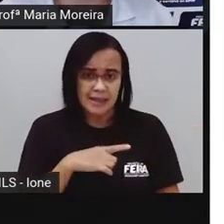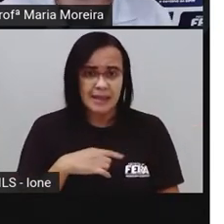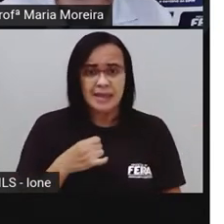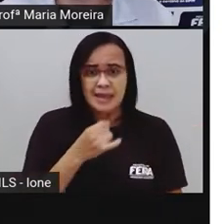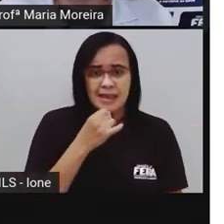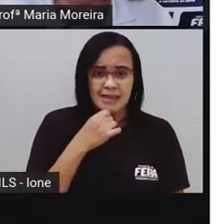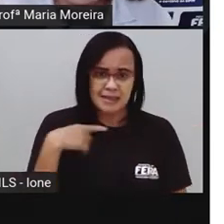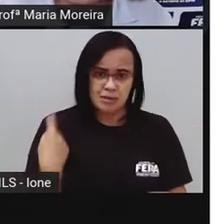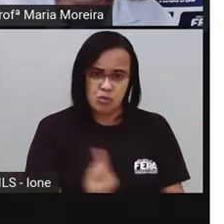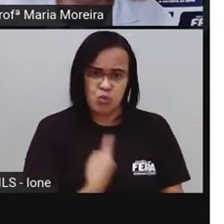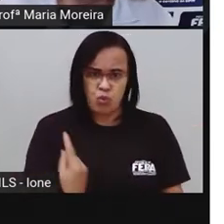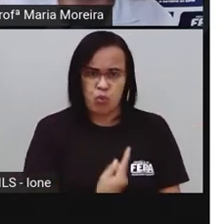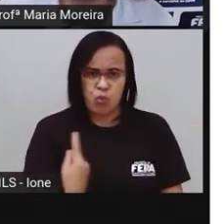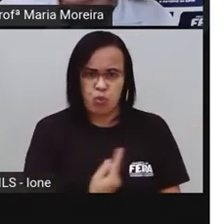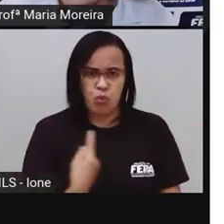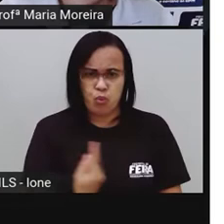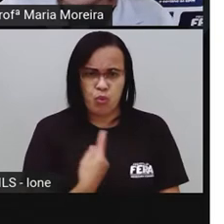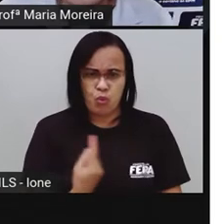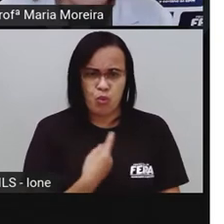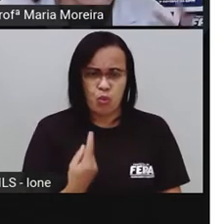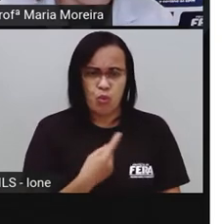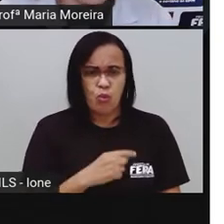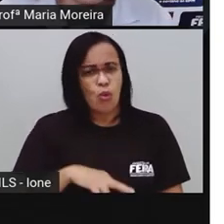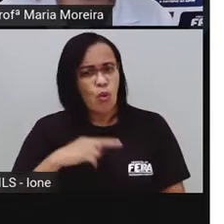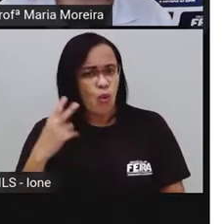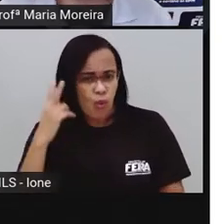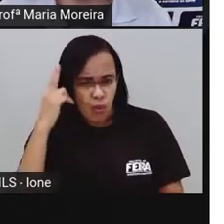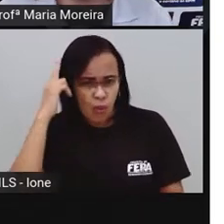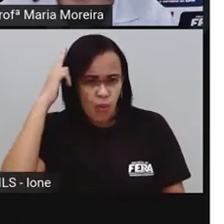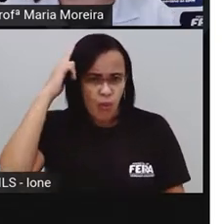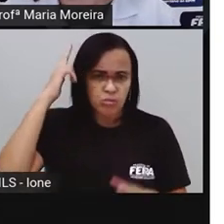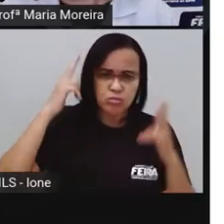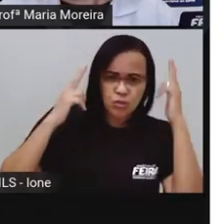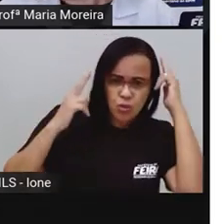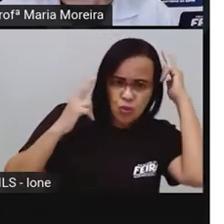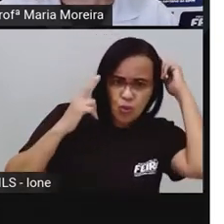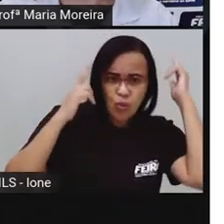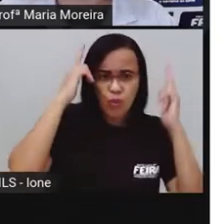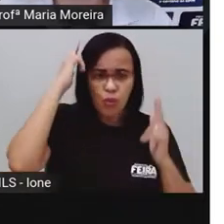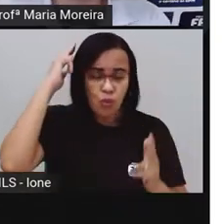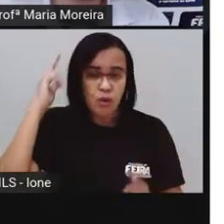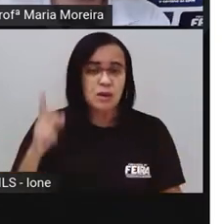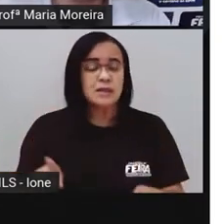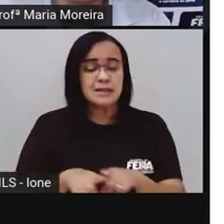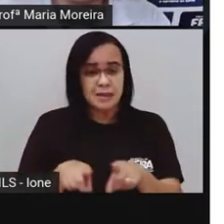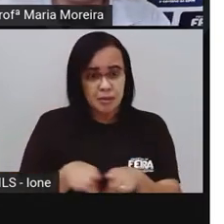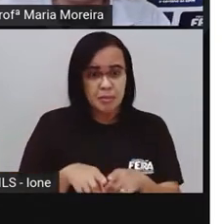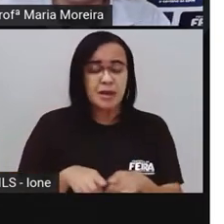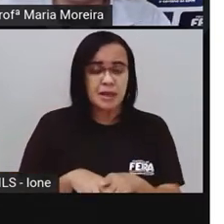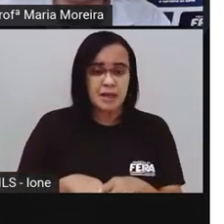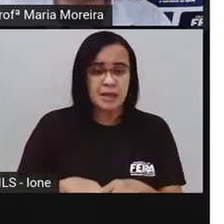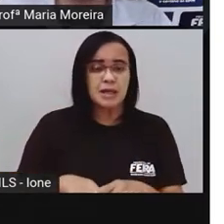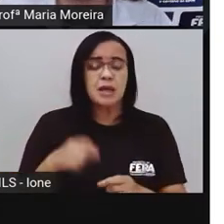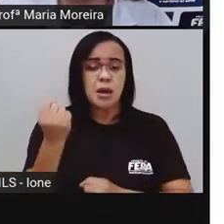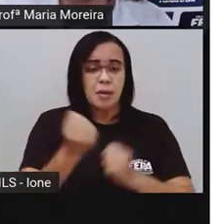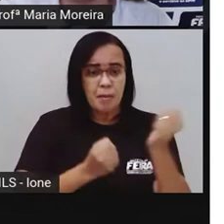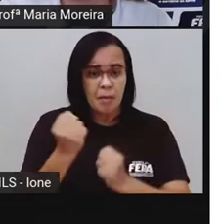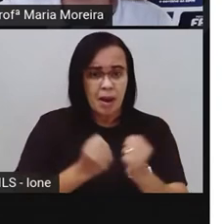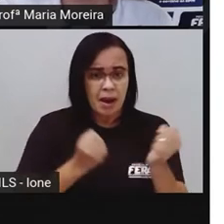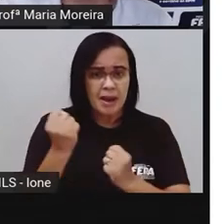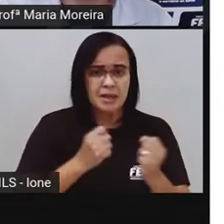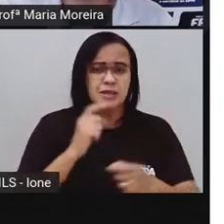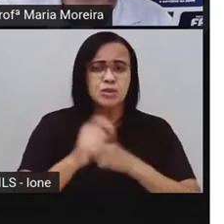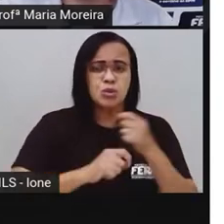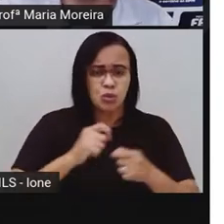funcionando junto e ao mesmo tempo. Chega a gastura, chega a dar nervoso, não isso? Mas não é só os ruídos domésticos, não, tá, gente? A tem os